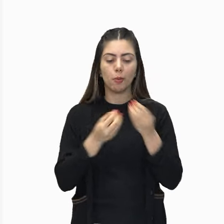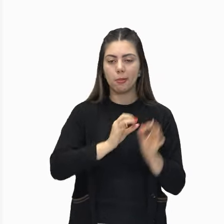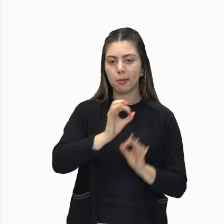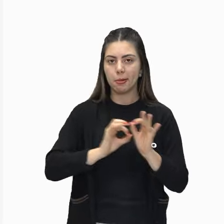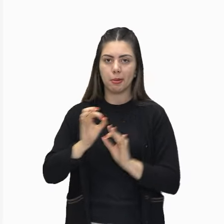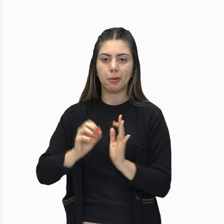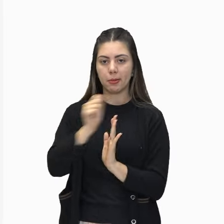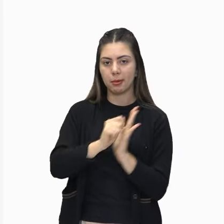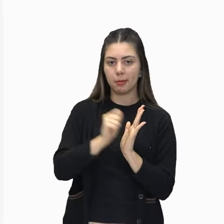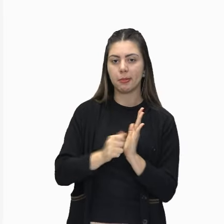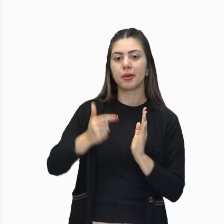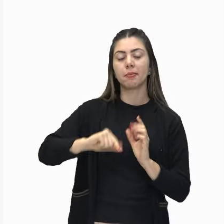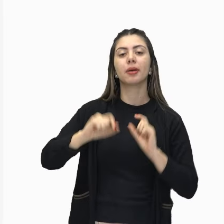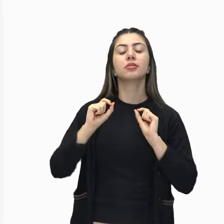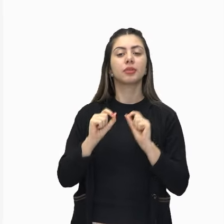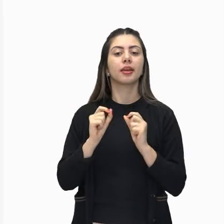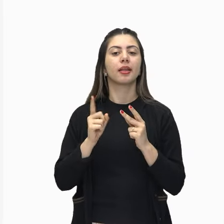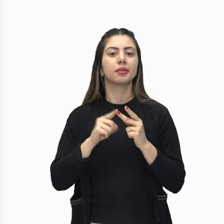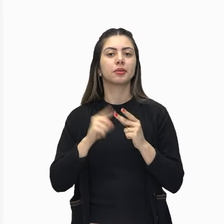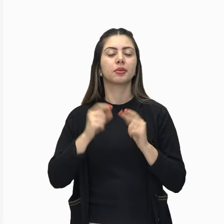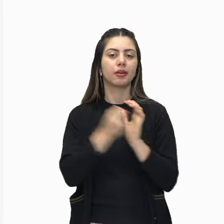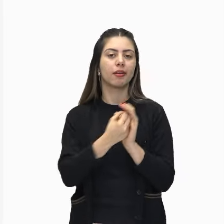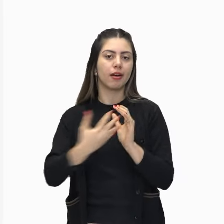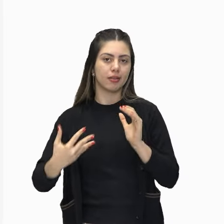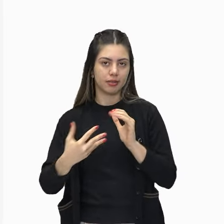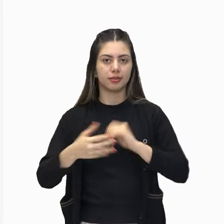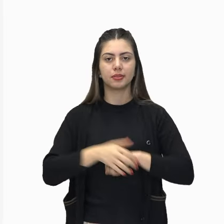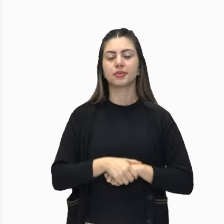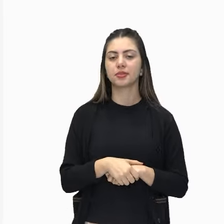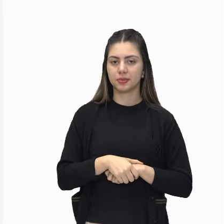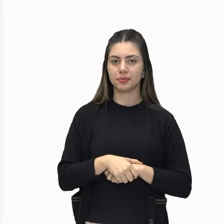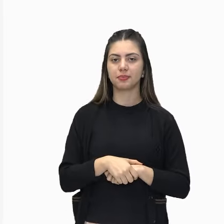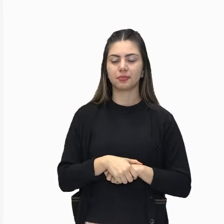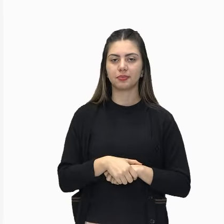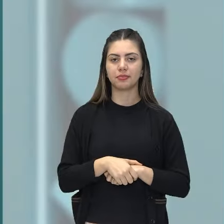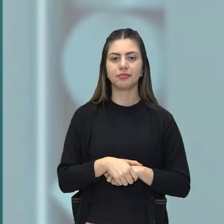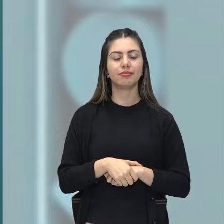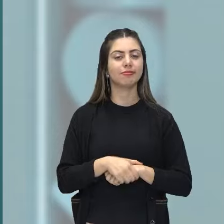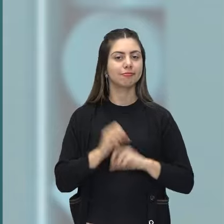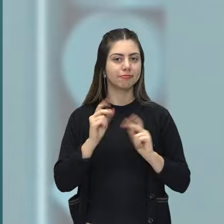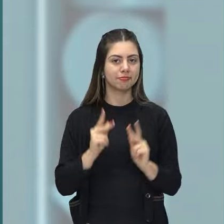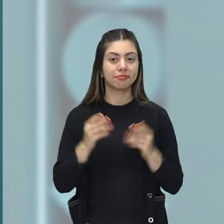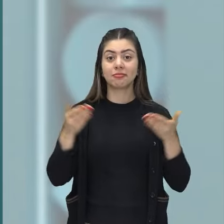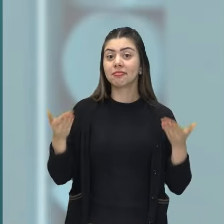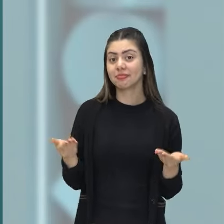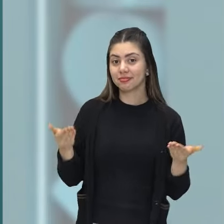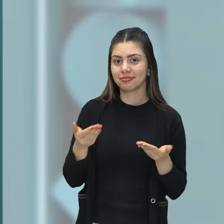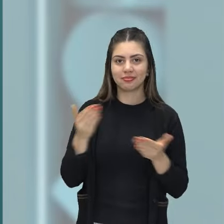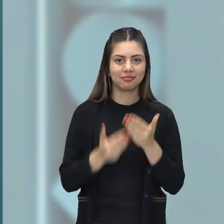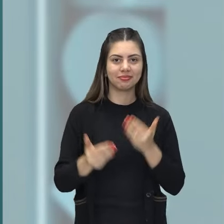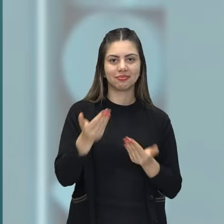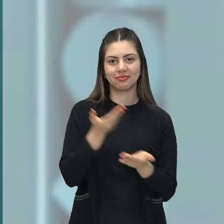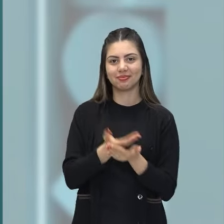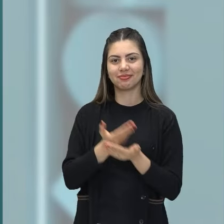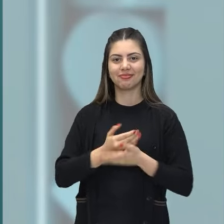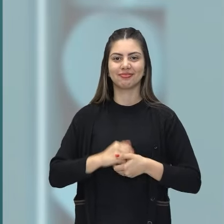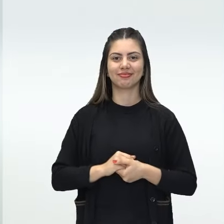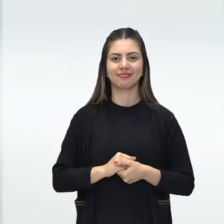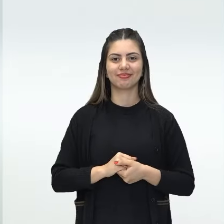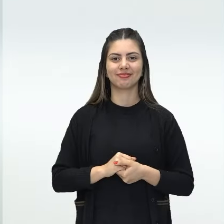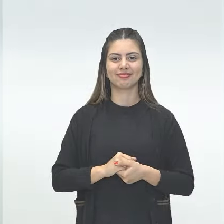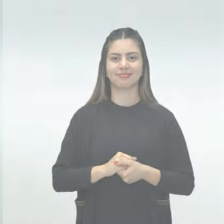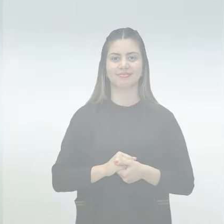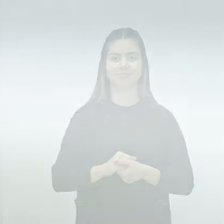e também as características desse período. Ok? Então, venham comigo para mais uma aula.